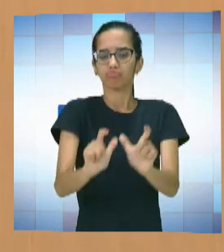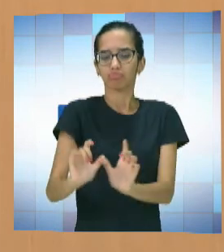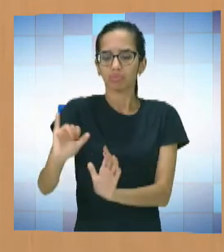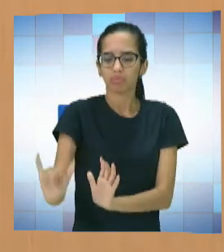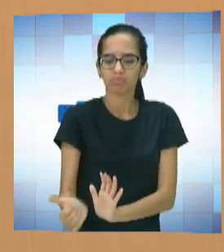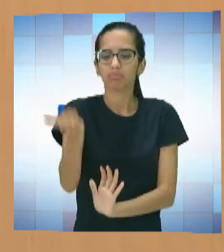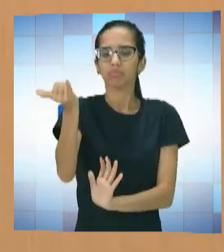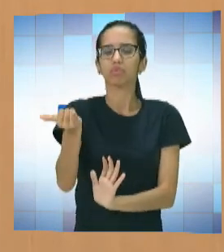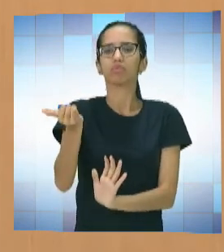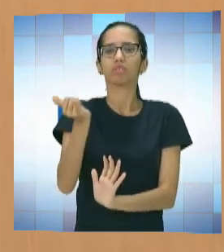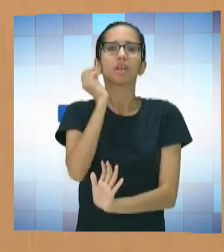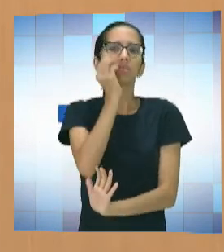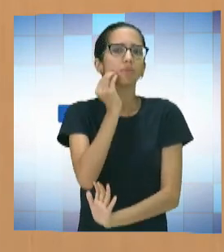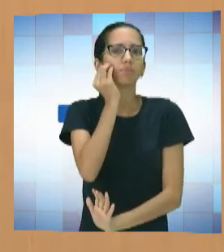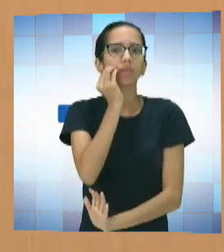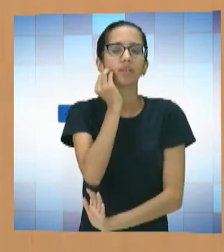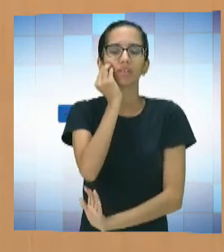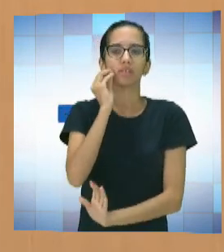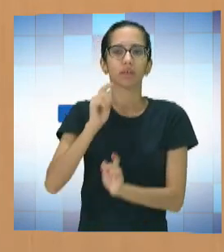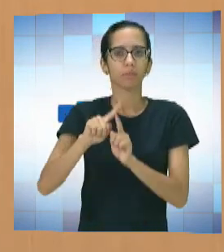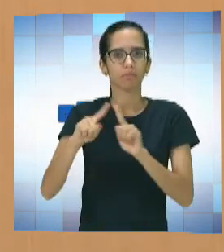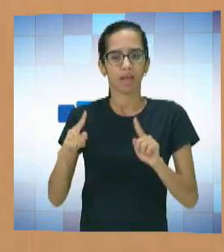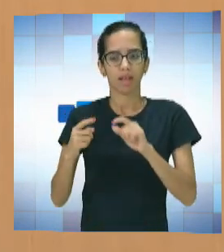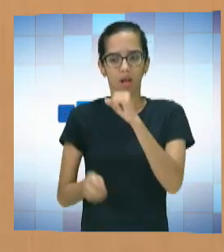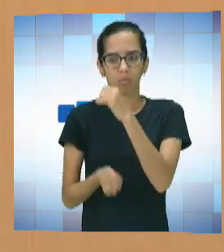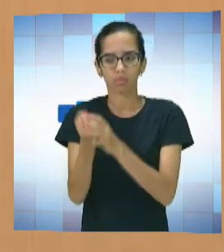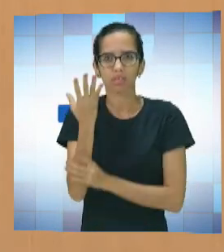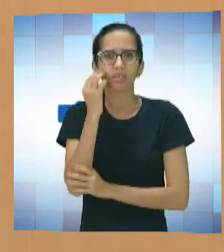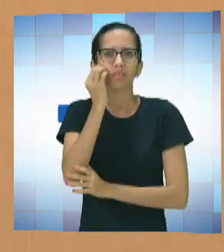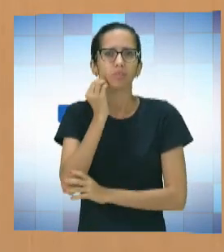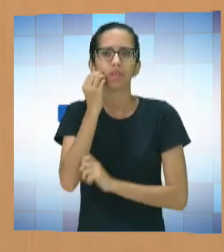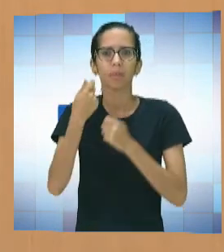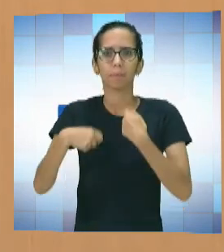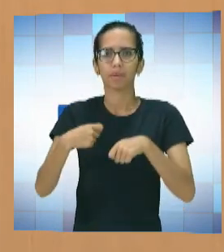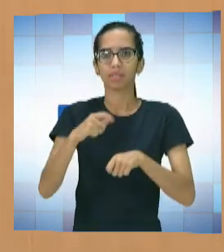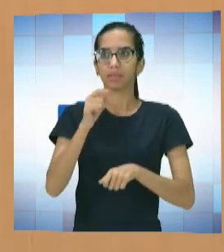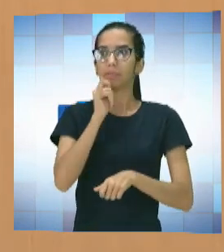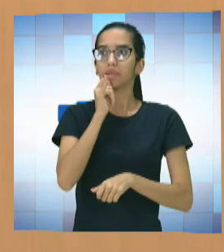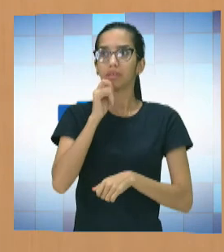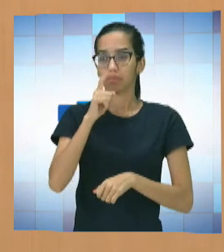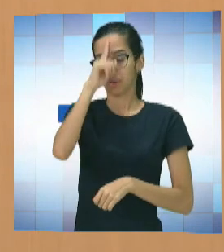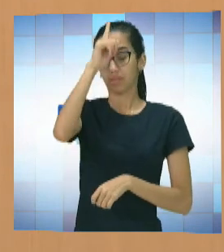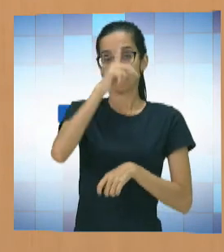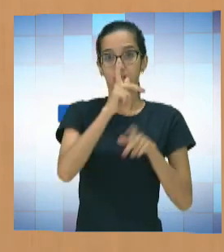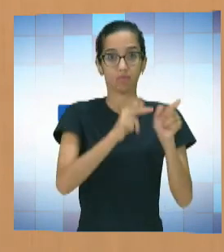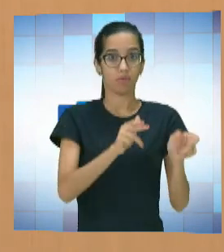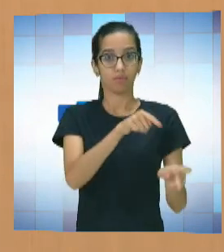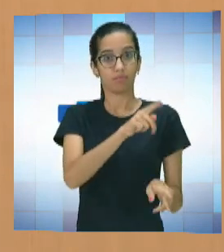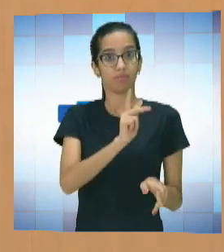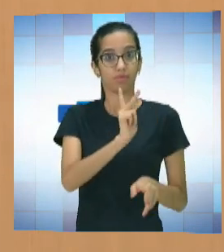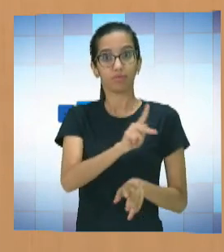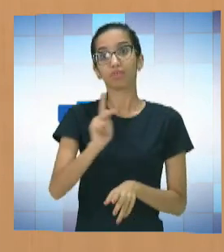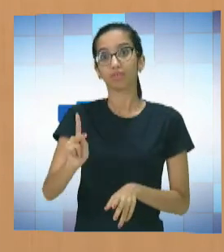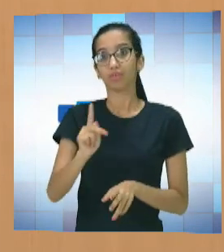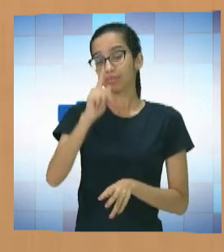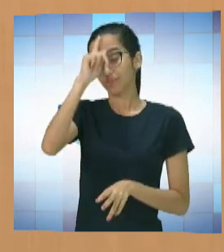que essas oportunidades aconteçam, faz-se necessário criações como essa do professor criar música eficiente.